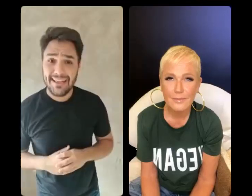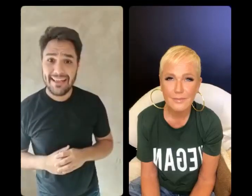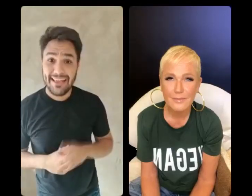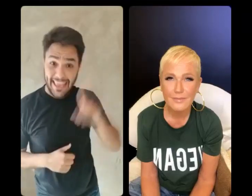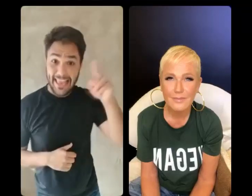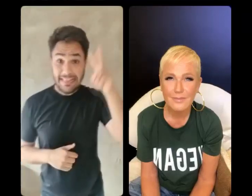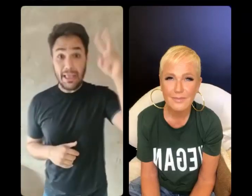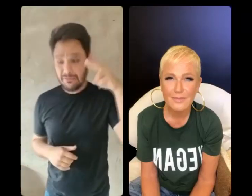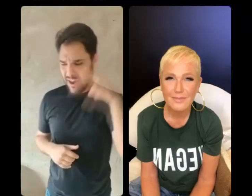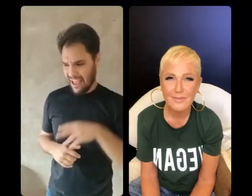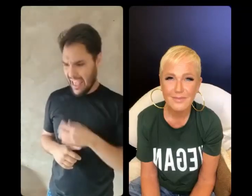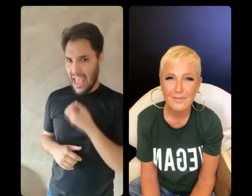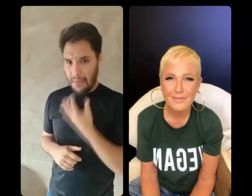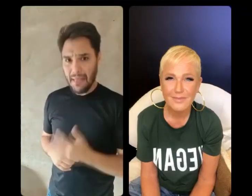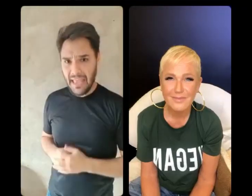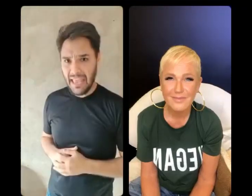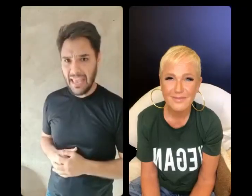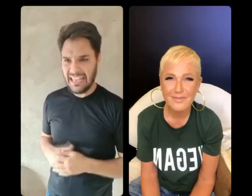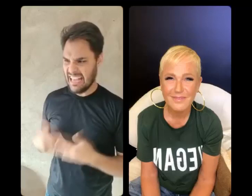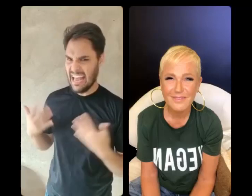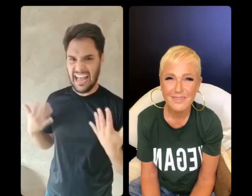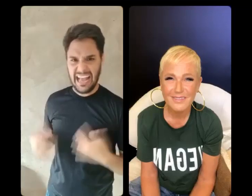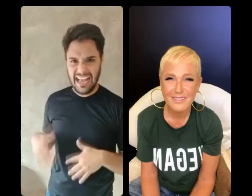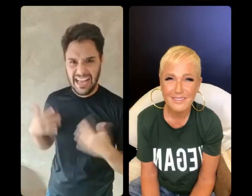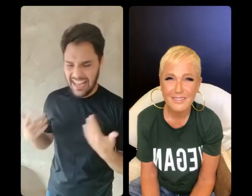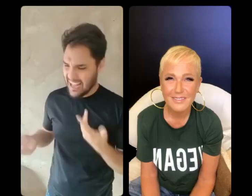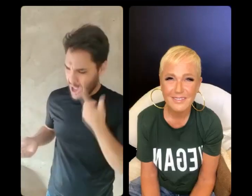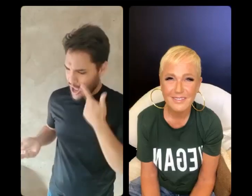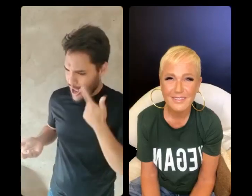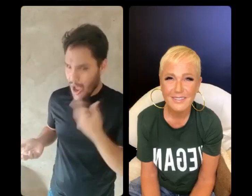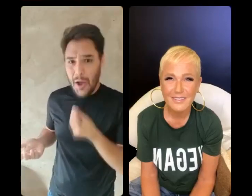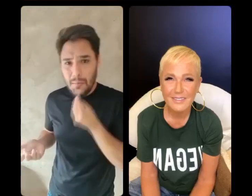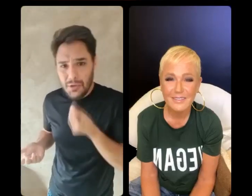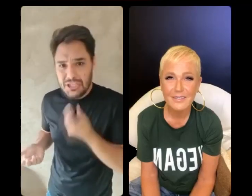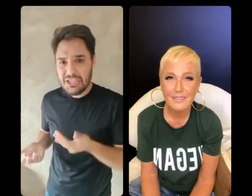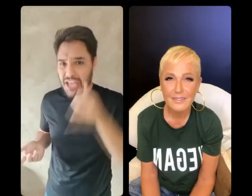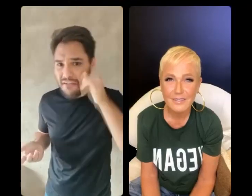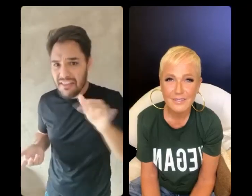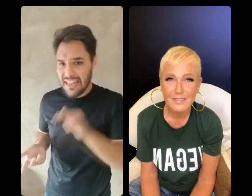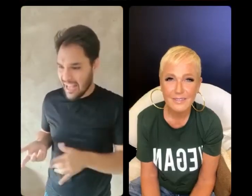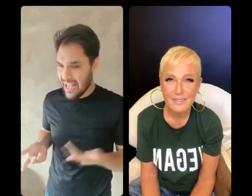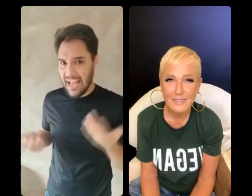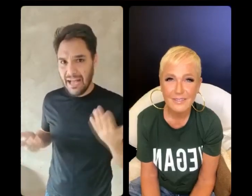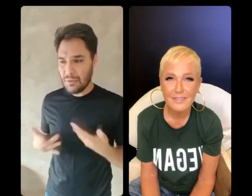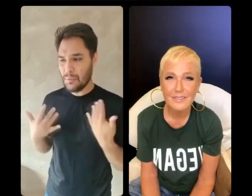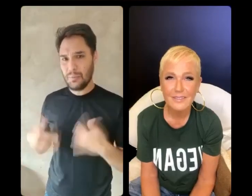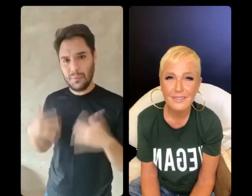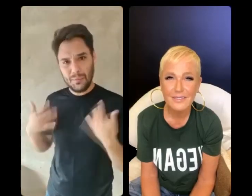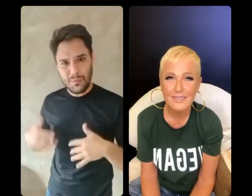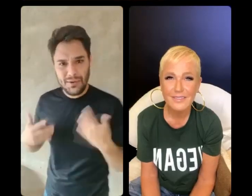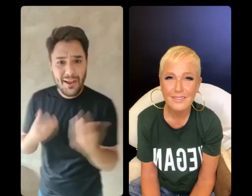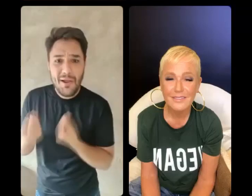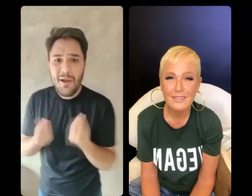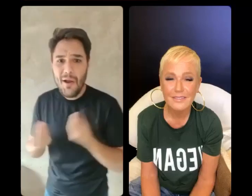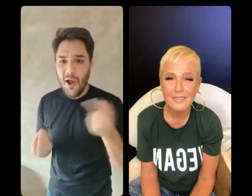bem. Vai falar, puta cagada, hein, fera? Podia ter evitado essa aqui no caderninho, né? hora de chegar aqui nós vamos ter que